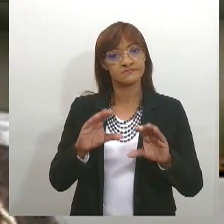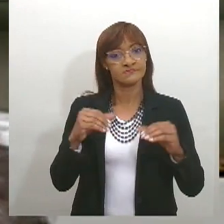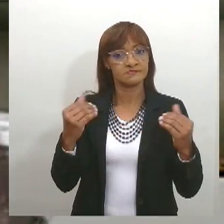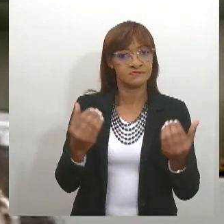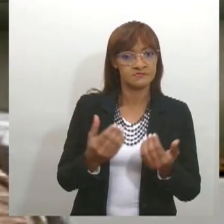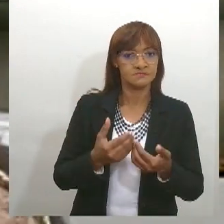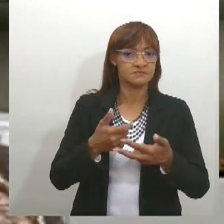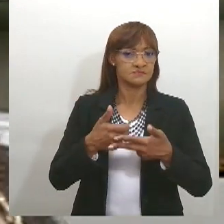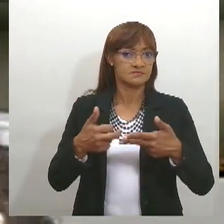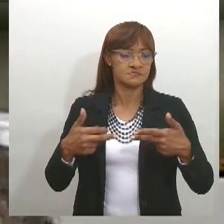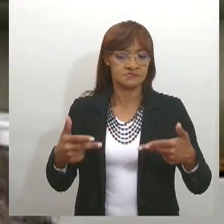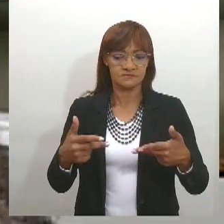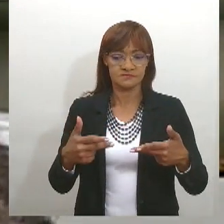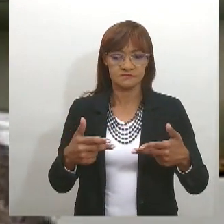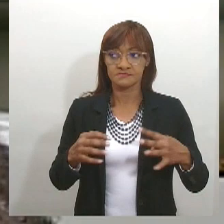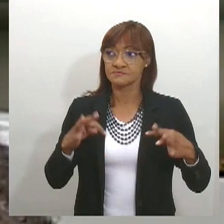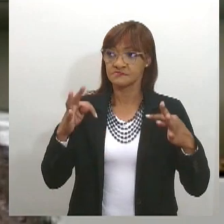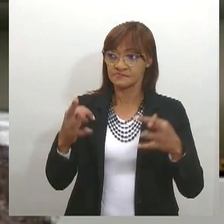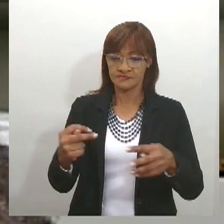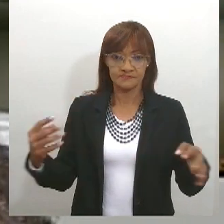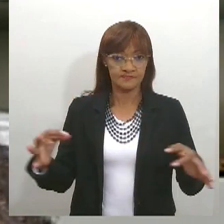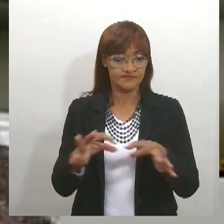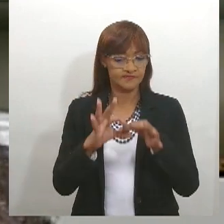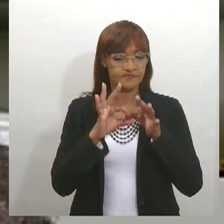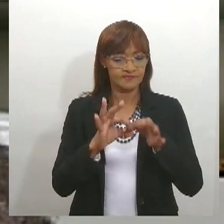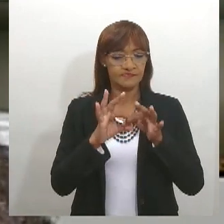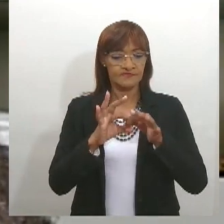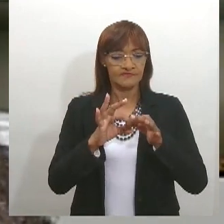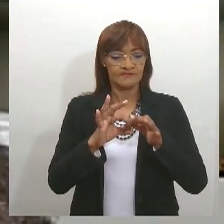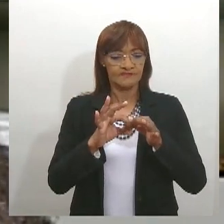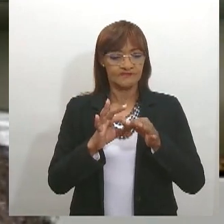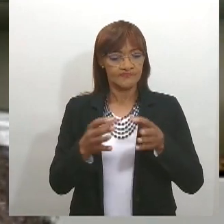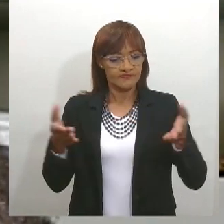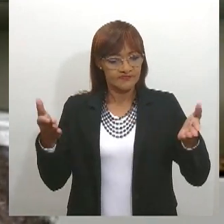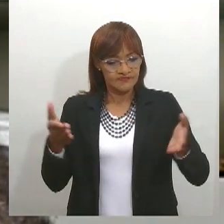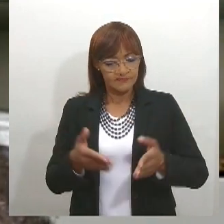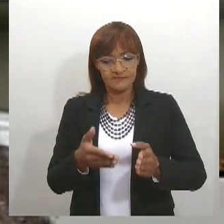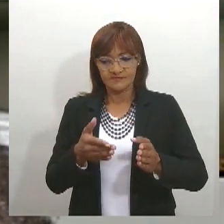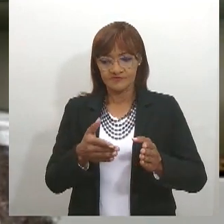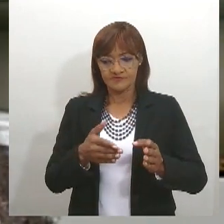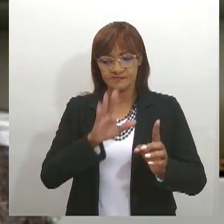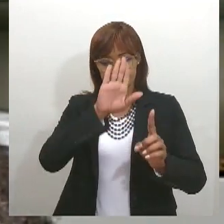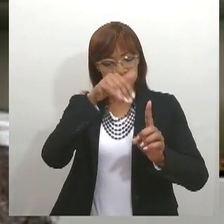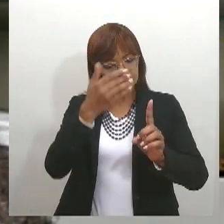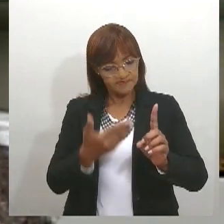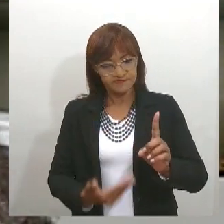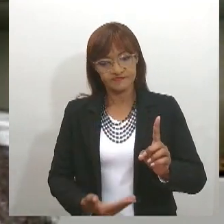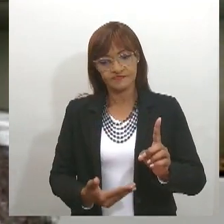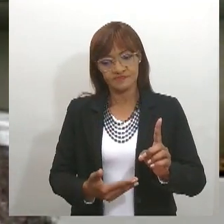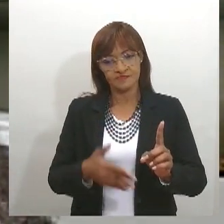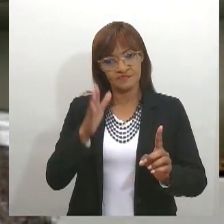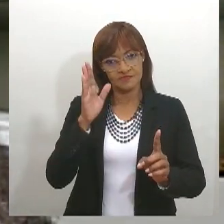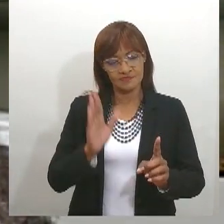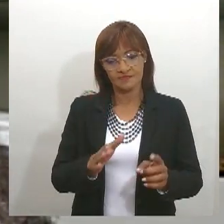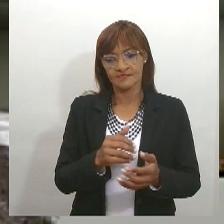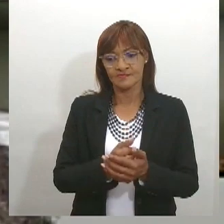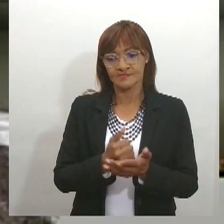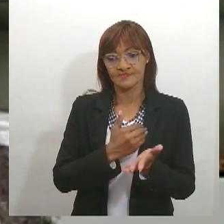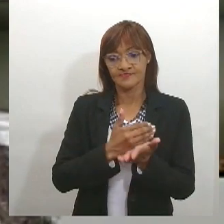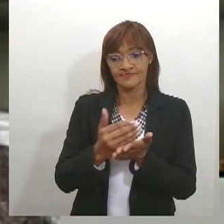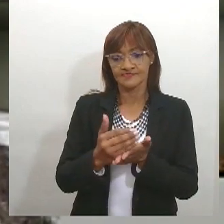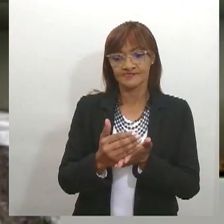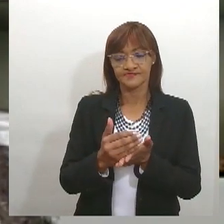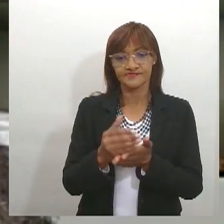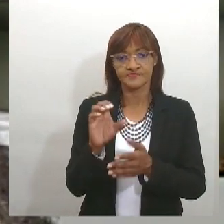para coroar este SESC Centenário de Nascimento Laudelino. Começamos lá, na OAB em Lagarto, no